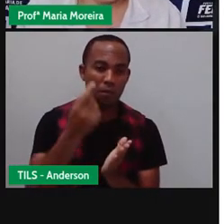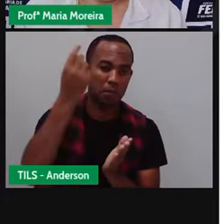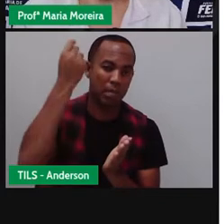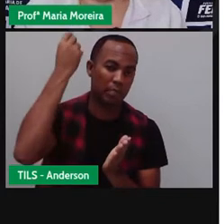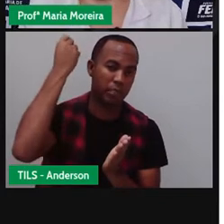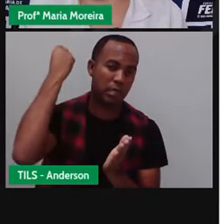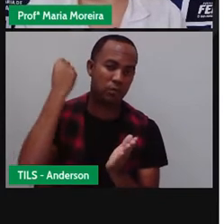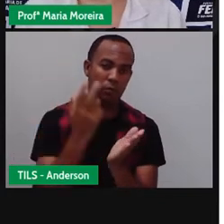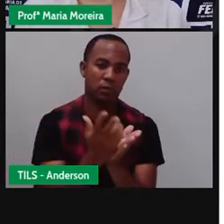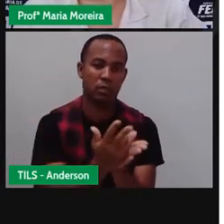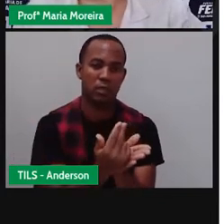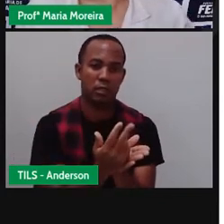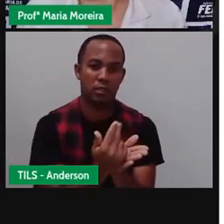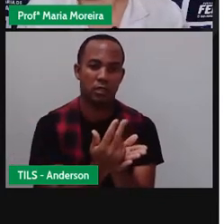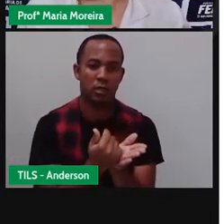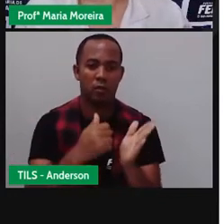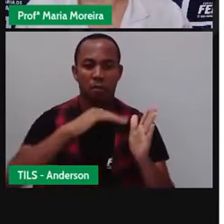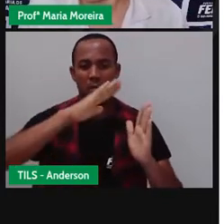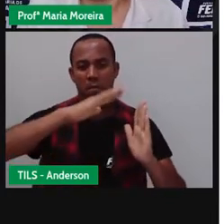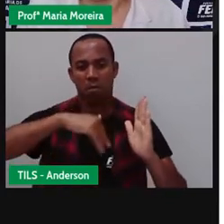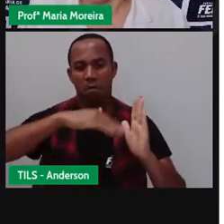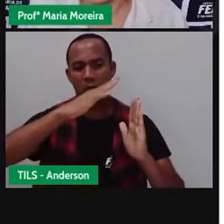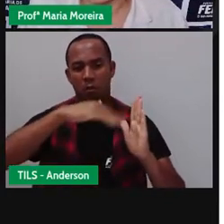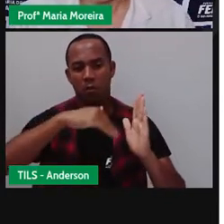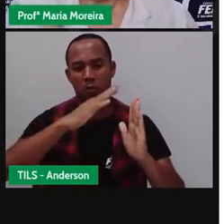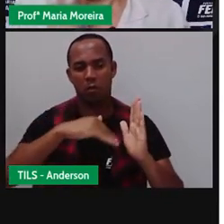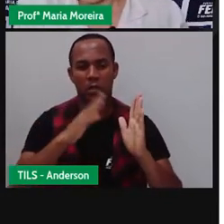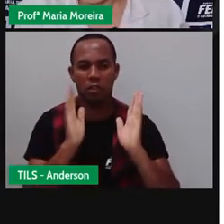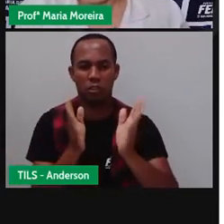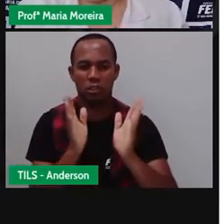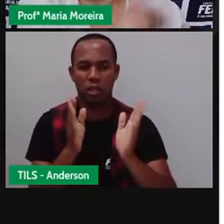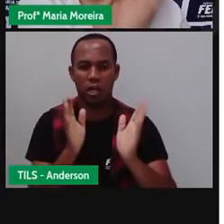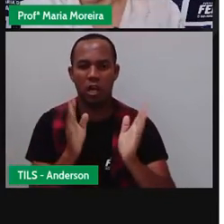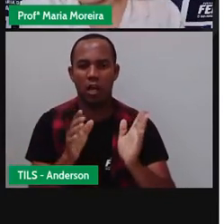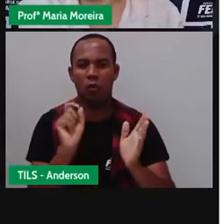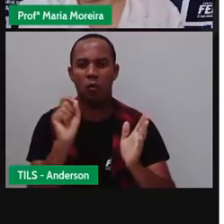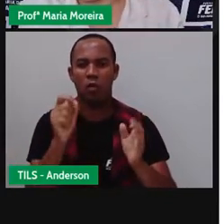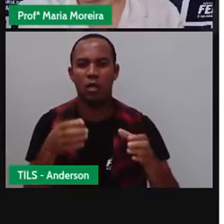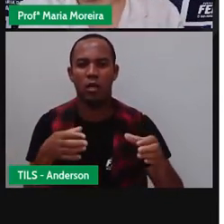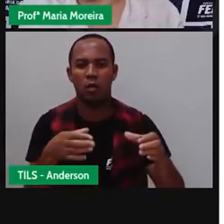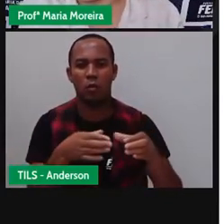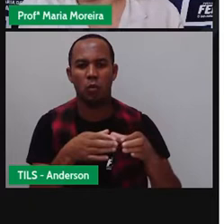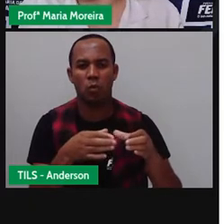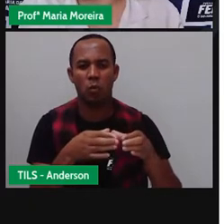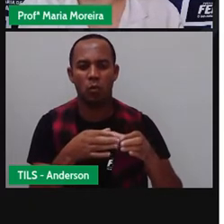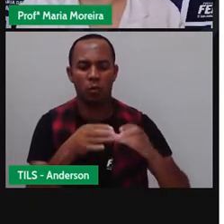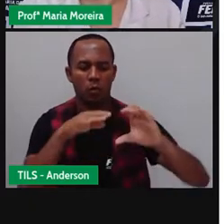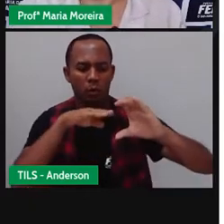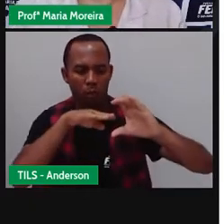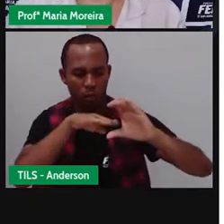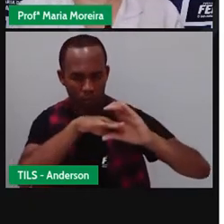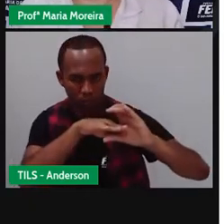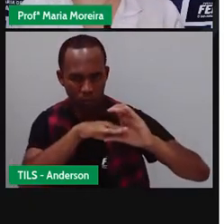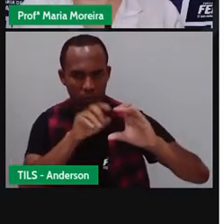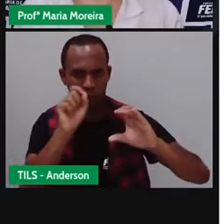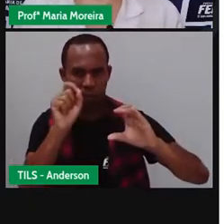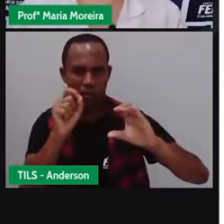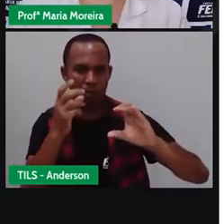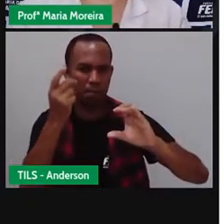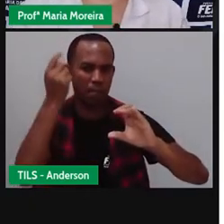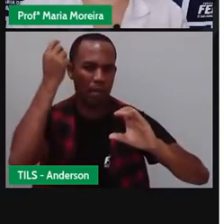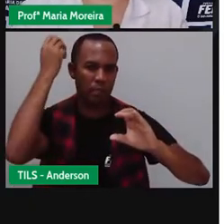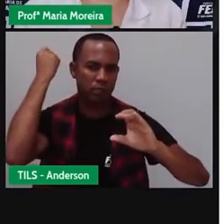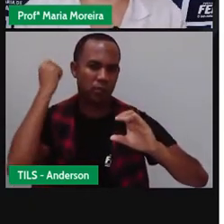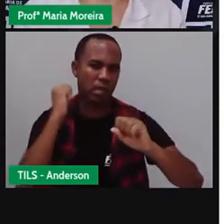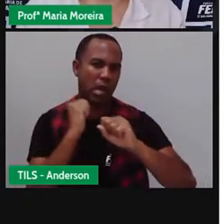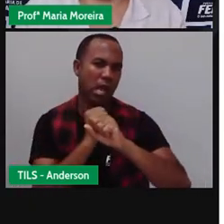desenho, né? Essas pinturas rupestres que a gente já falou aqui, que eram aonde? Lá nas cavernas. Vocês lembram disso? Que foram datados